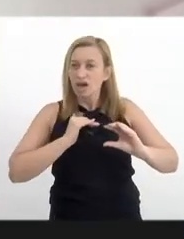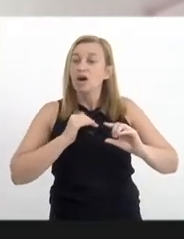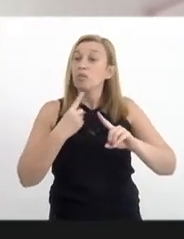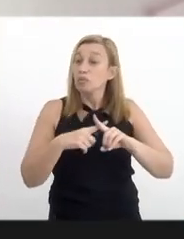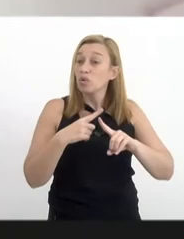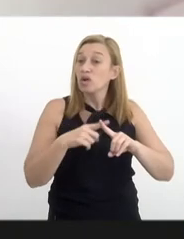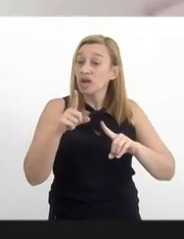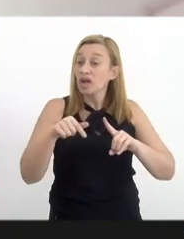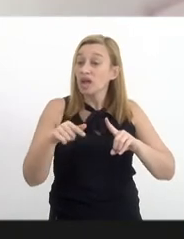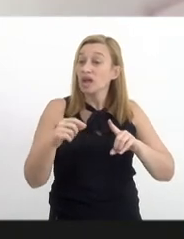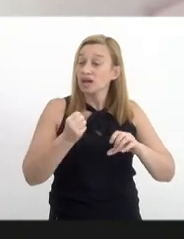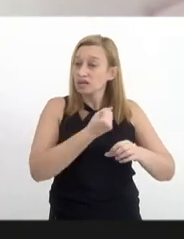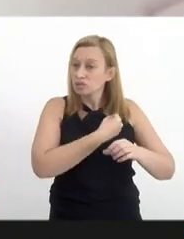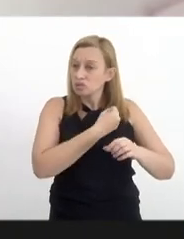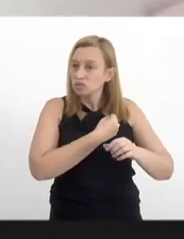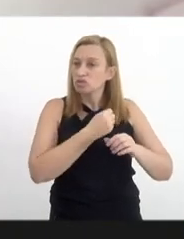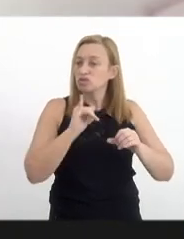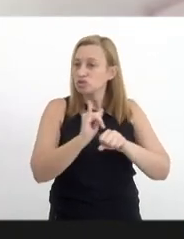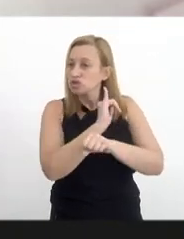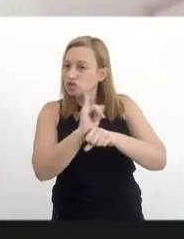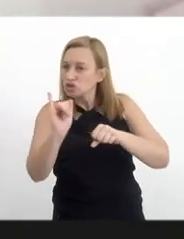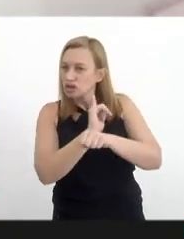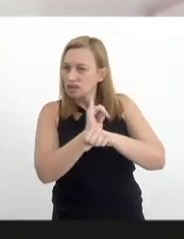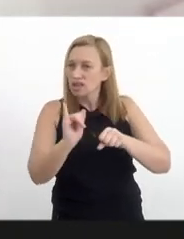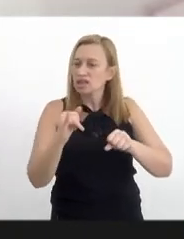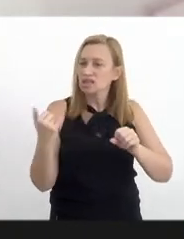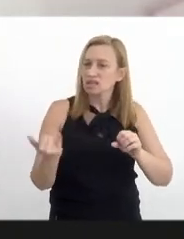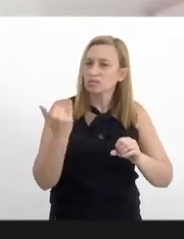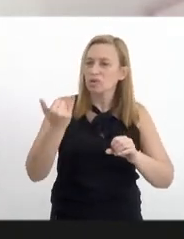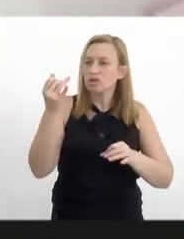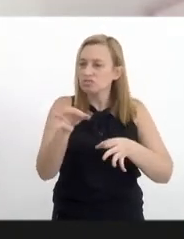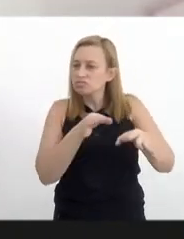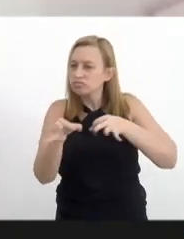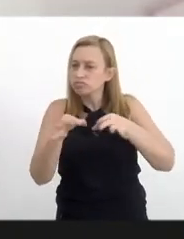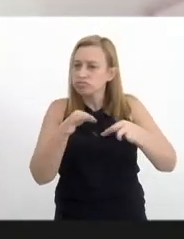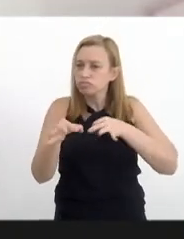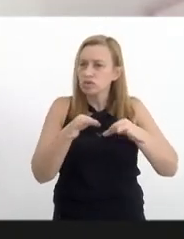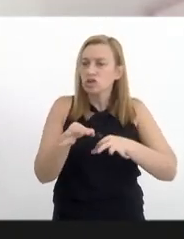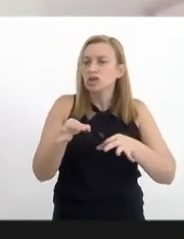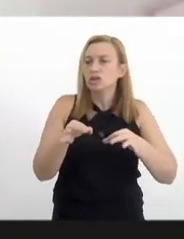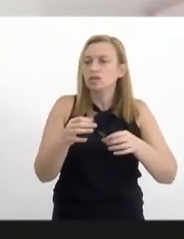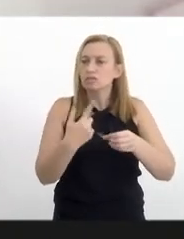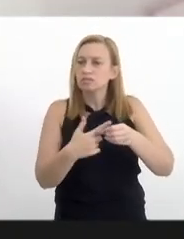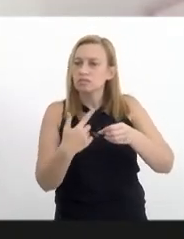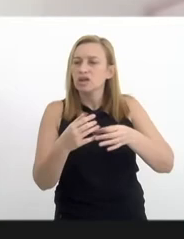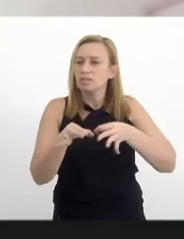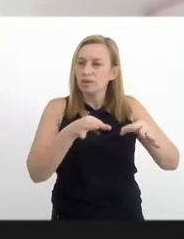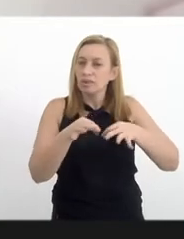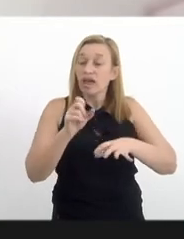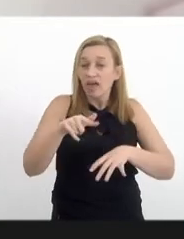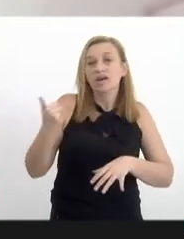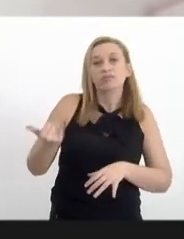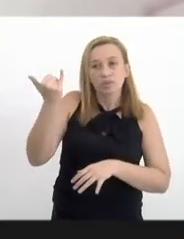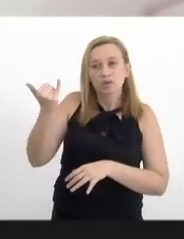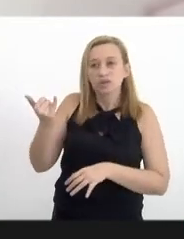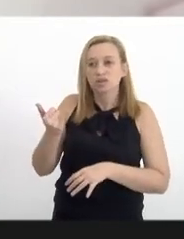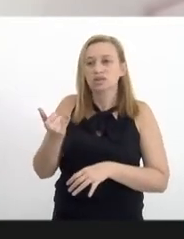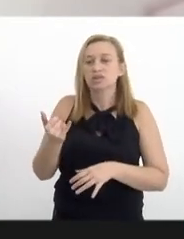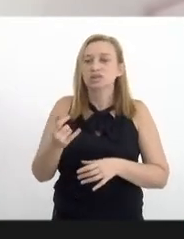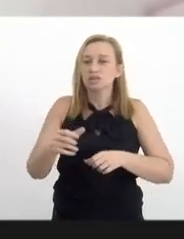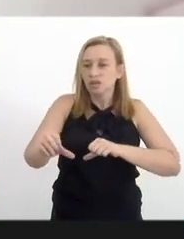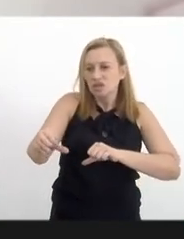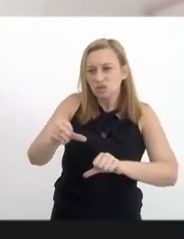são dados de planejamento, são dados que são coletados, né, pelos órgãos e seria importante também haver uma